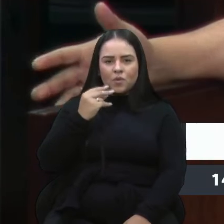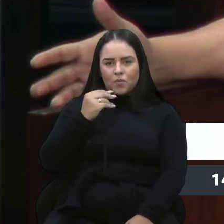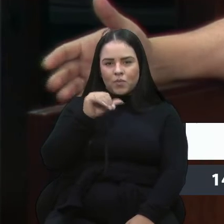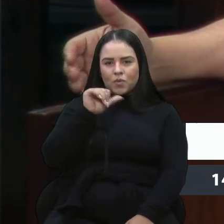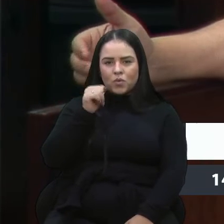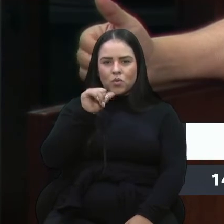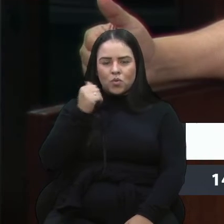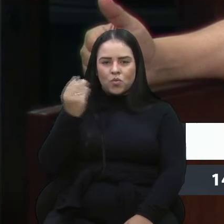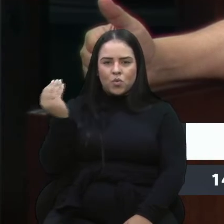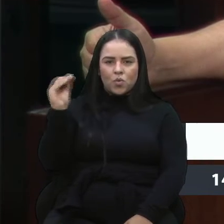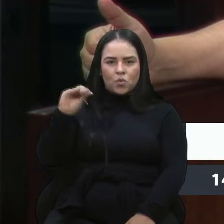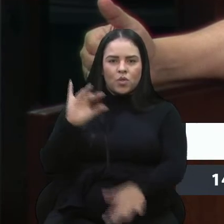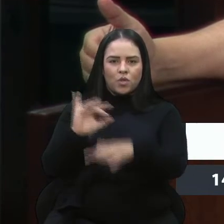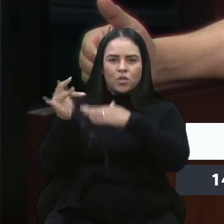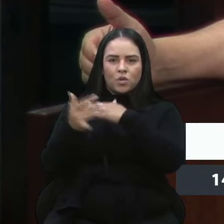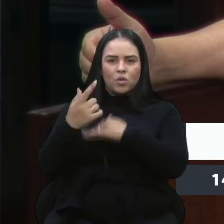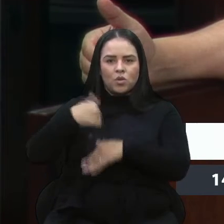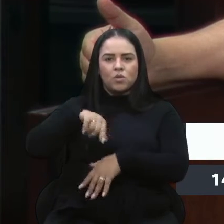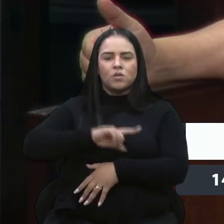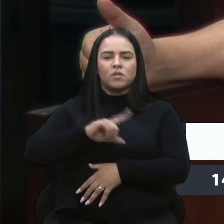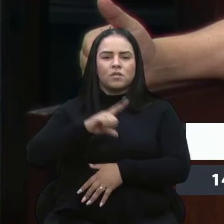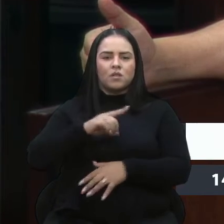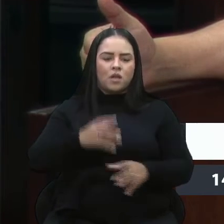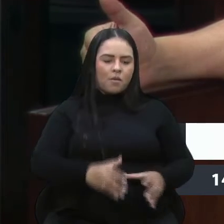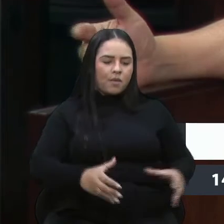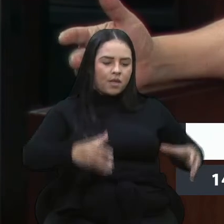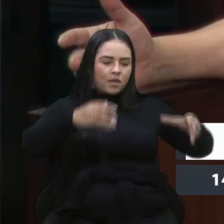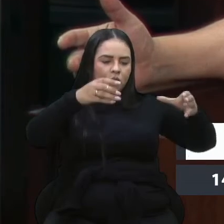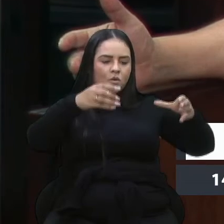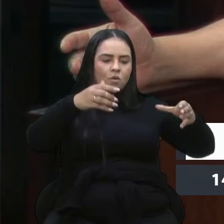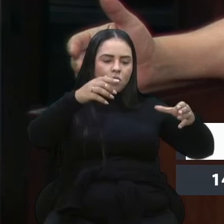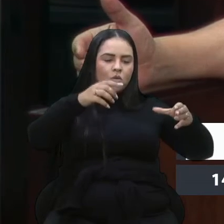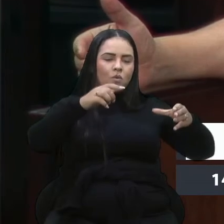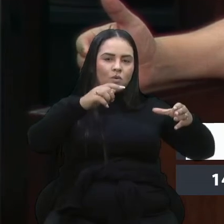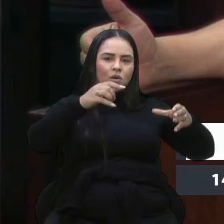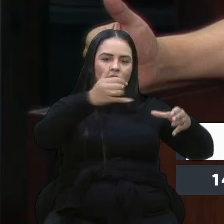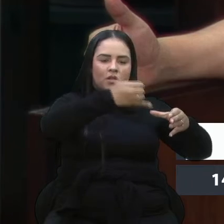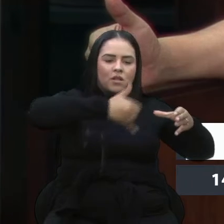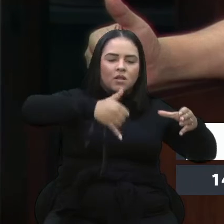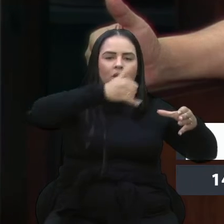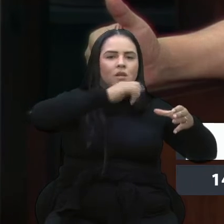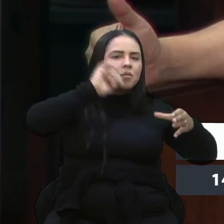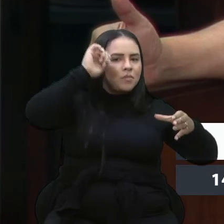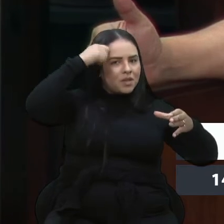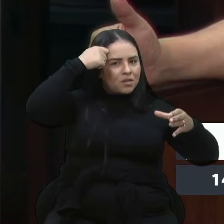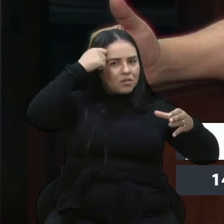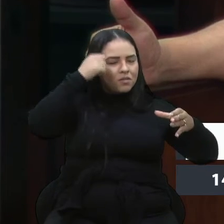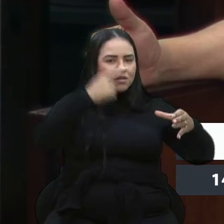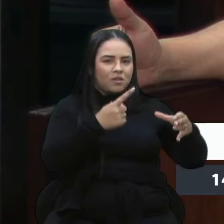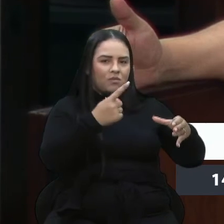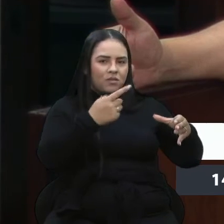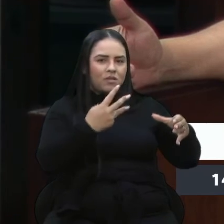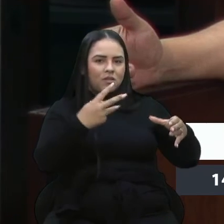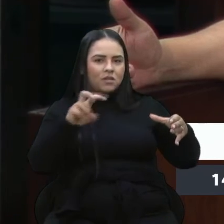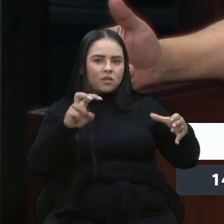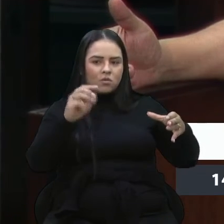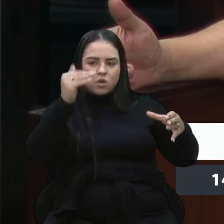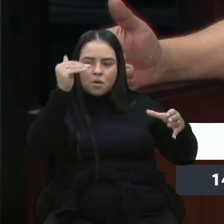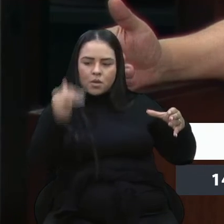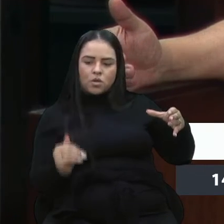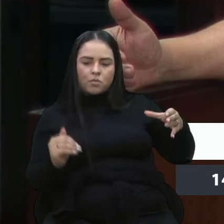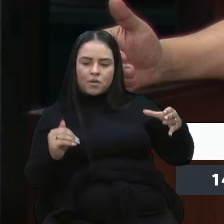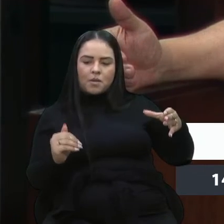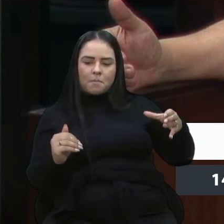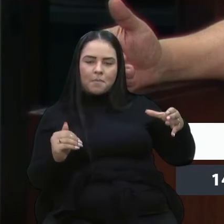nós tínhamos aí o barril do petróleo a 135 dólares, já está baixando a menos de 100. Eu só para deixar o alerta aqui,